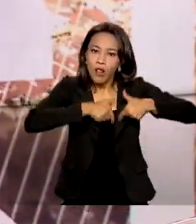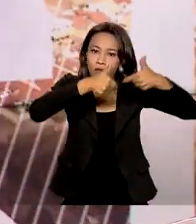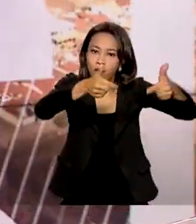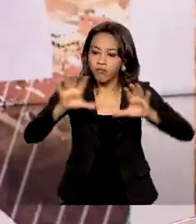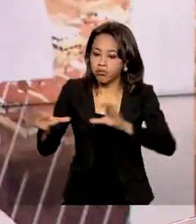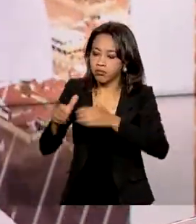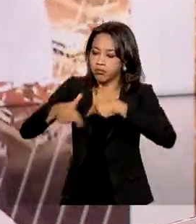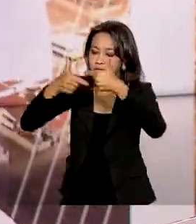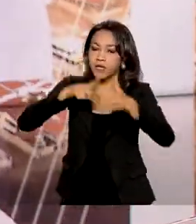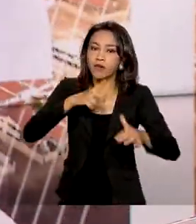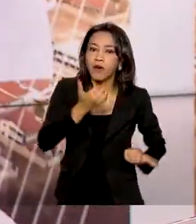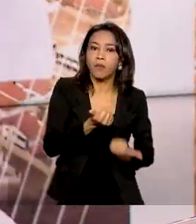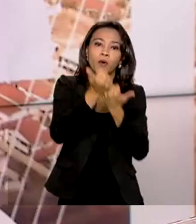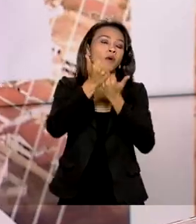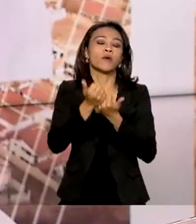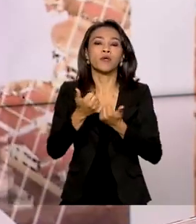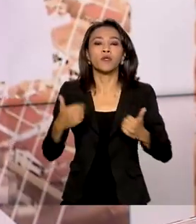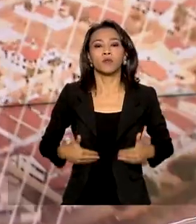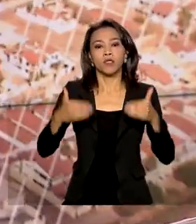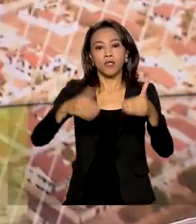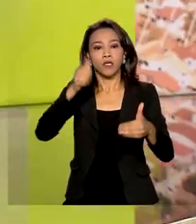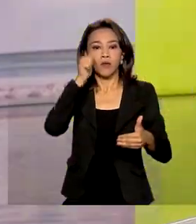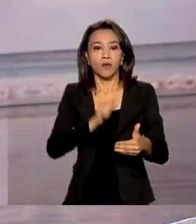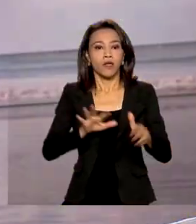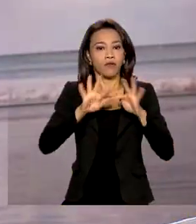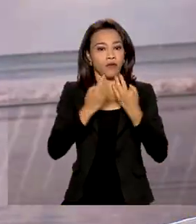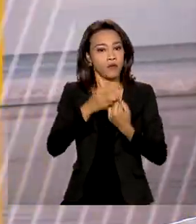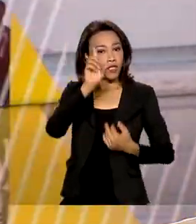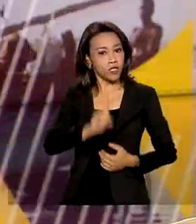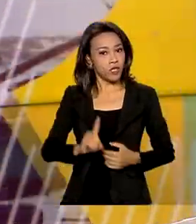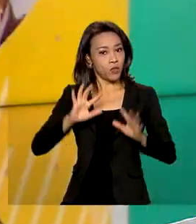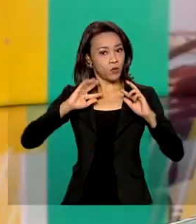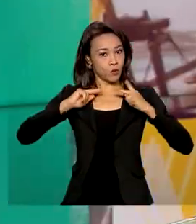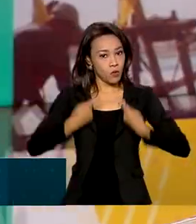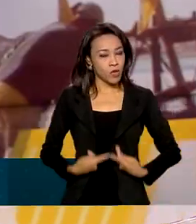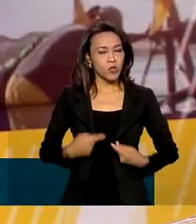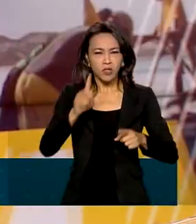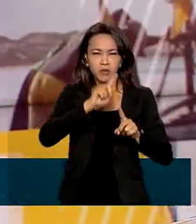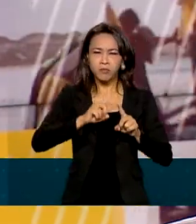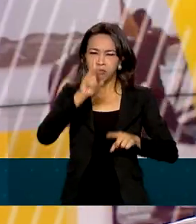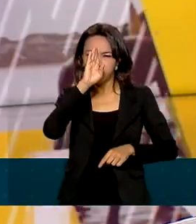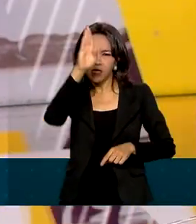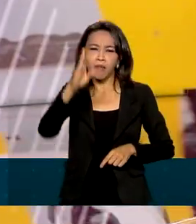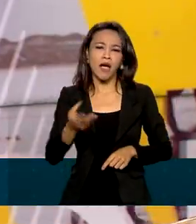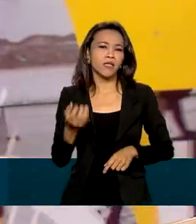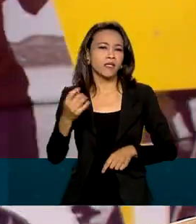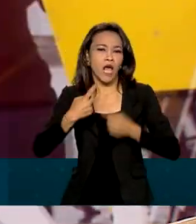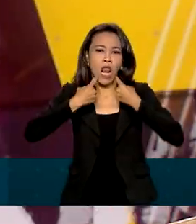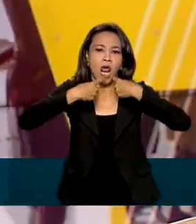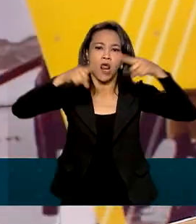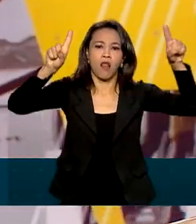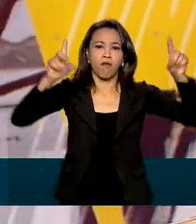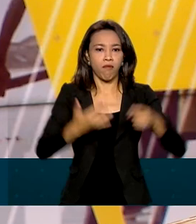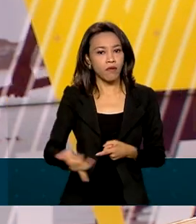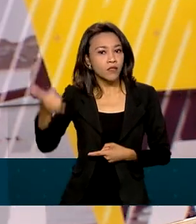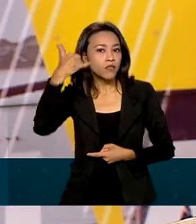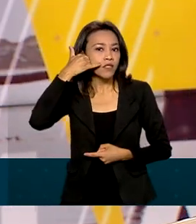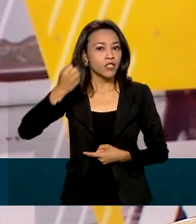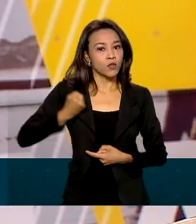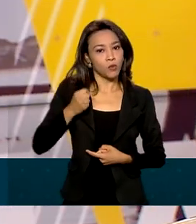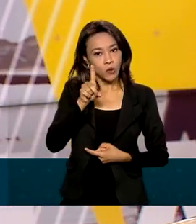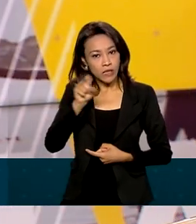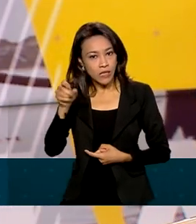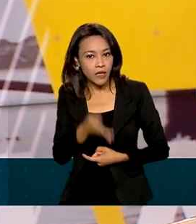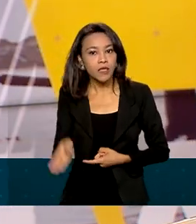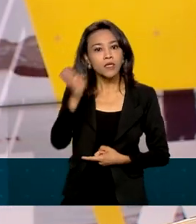Ministério da Mulher, da Família e dos Direitos Humanos. Os principais canais de denúncias de violência contra a mulher são o Disque 100 e o